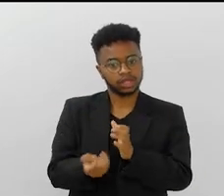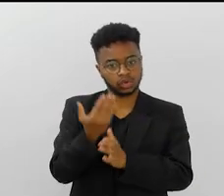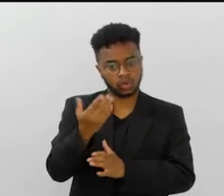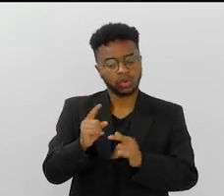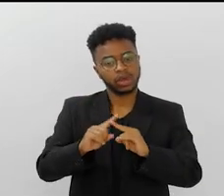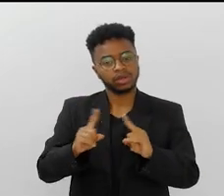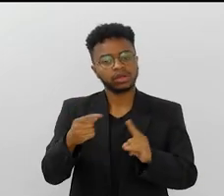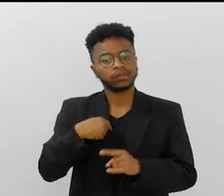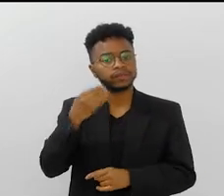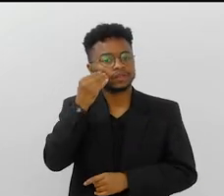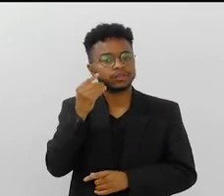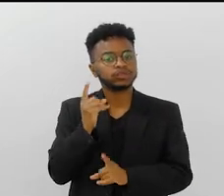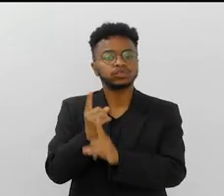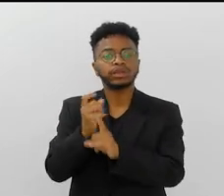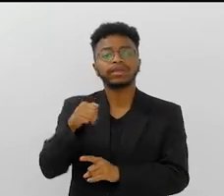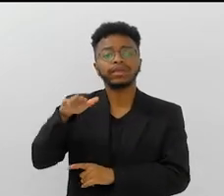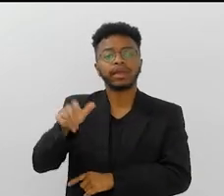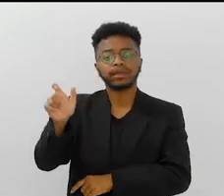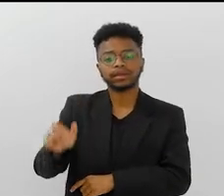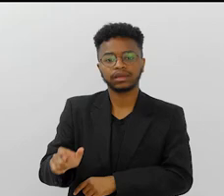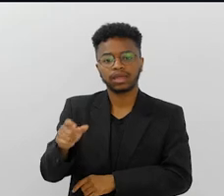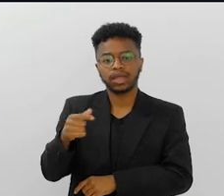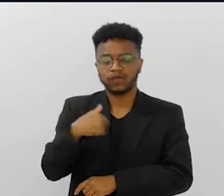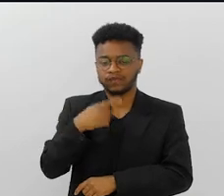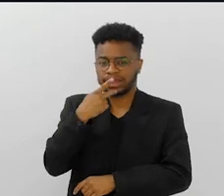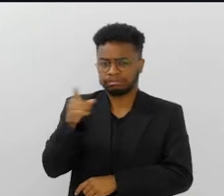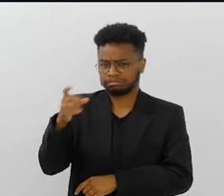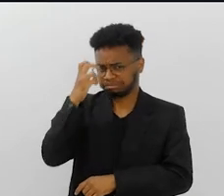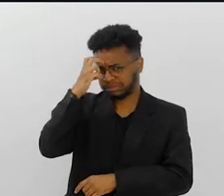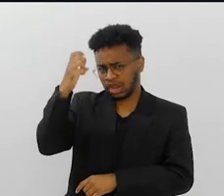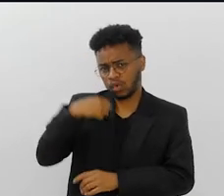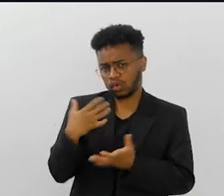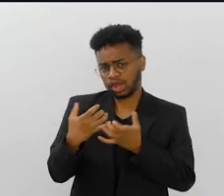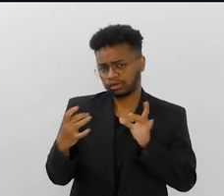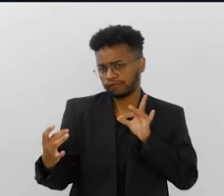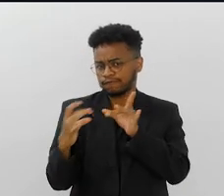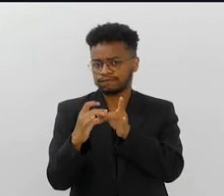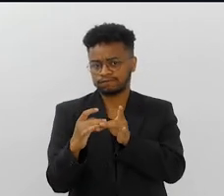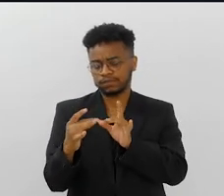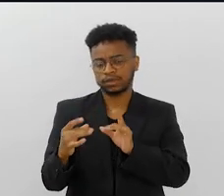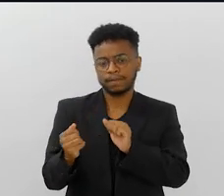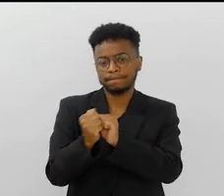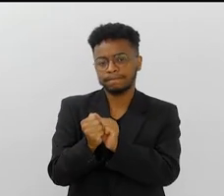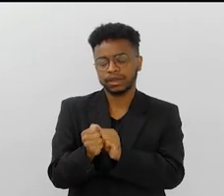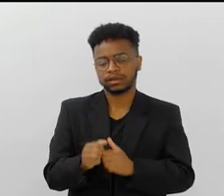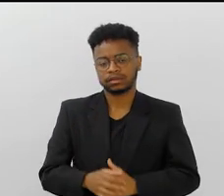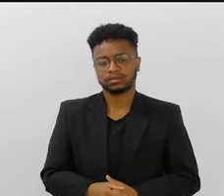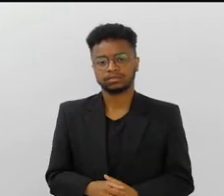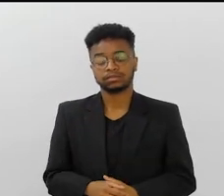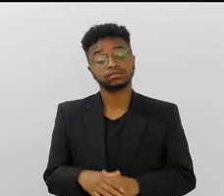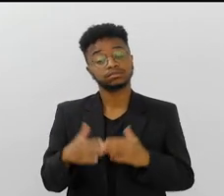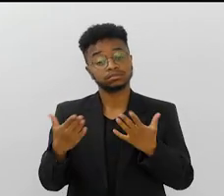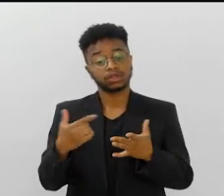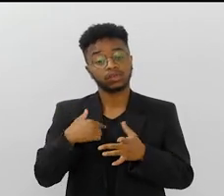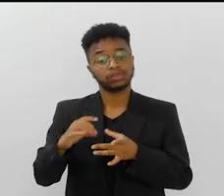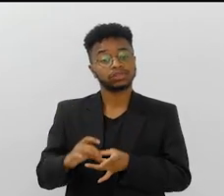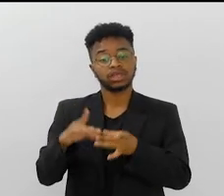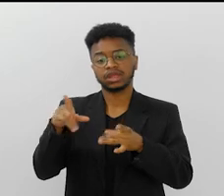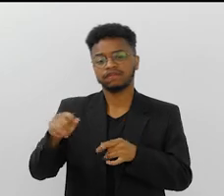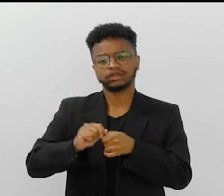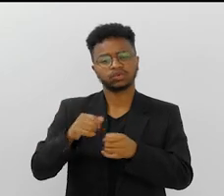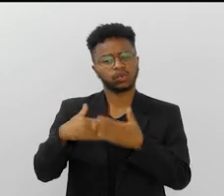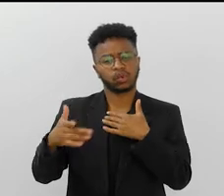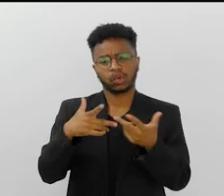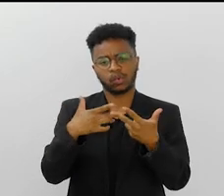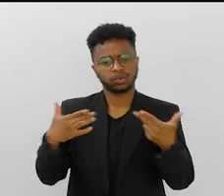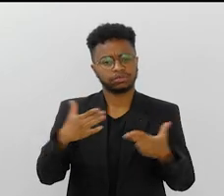E aí eu fui atrás e descobri quem era aquela pessoa que eu falei, esse é o gênio que eu vou ficar perto. Pensei assim. E aí, assim, eu permitia que o João